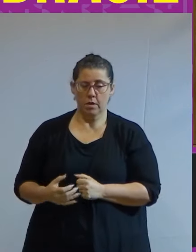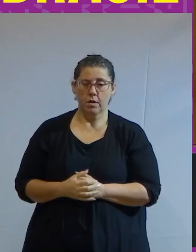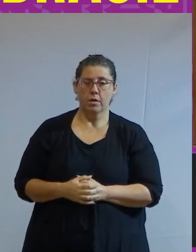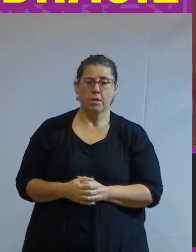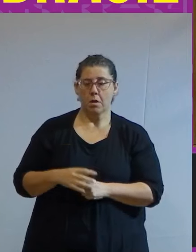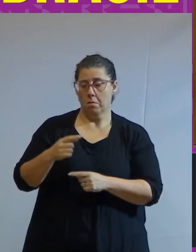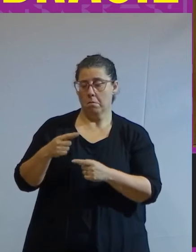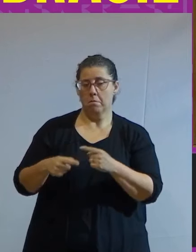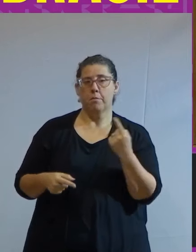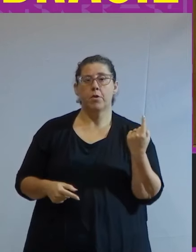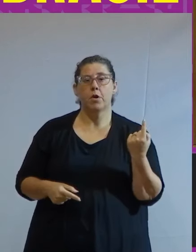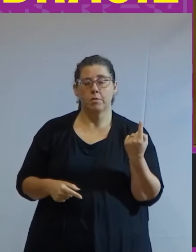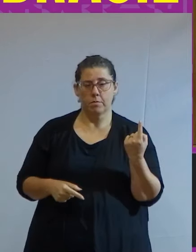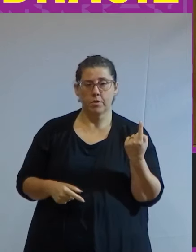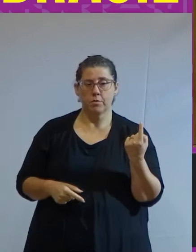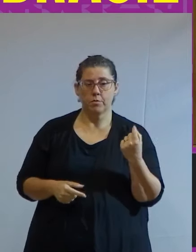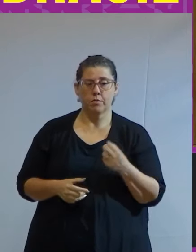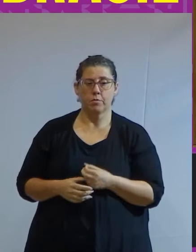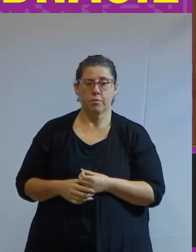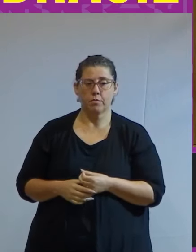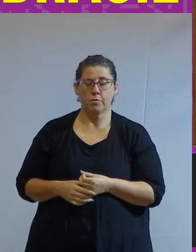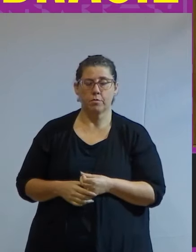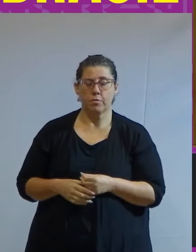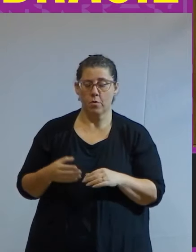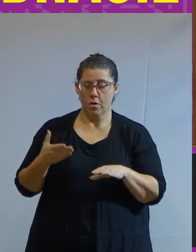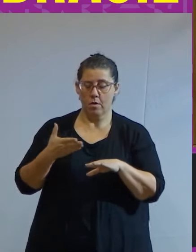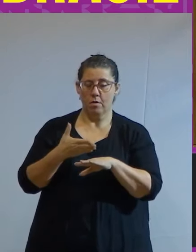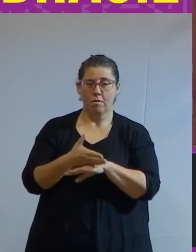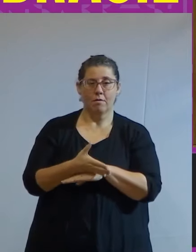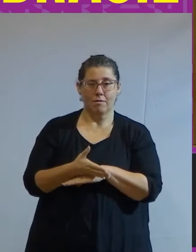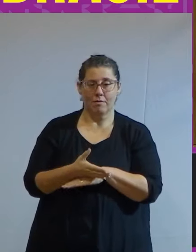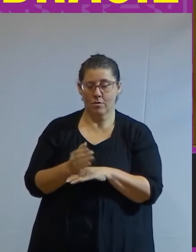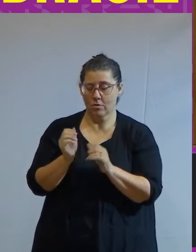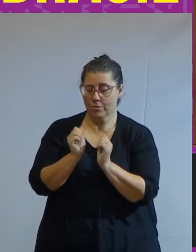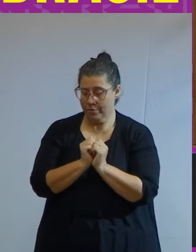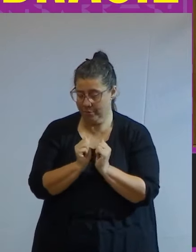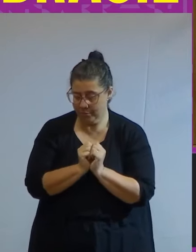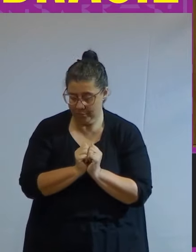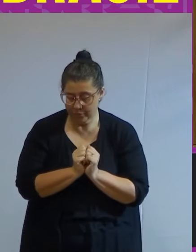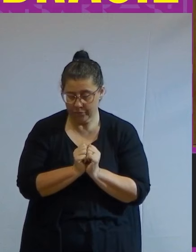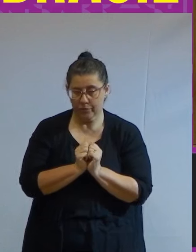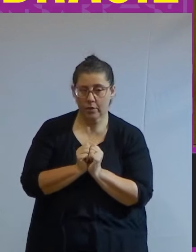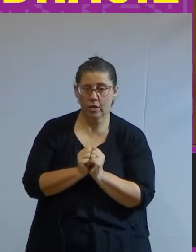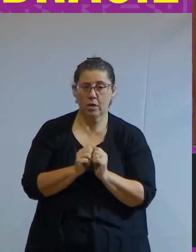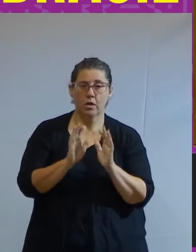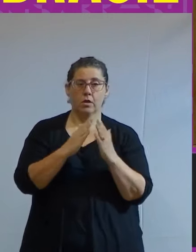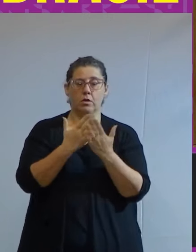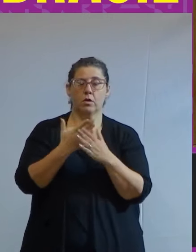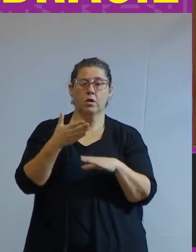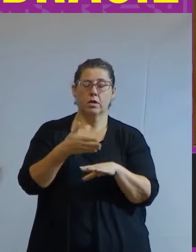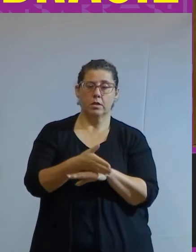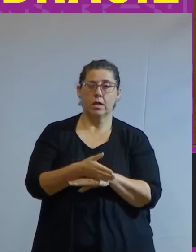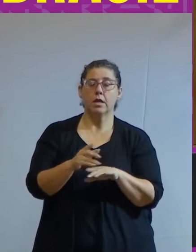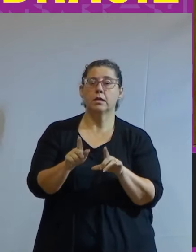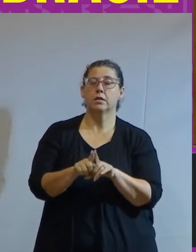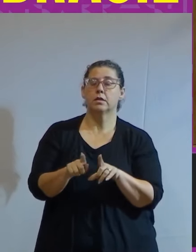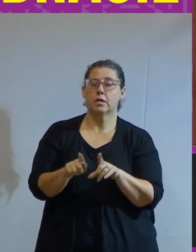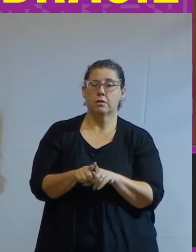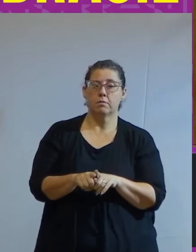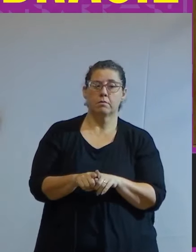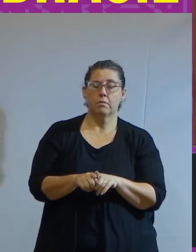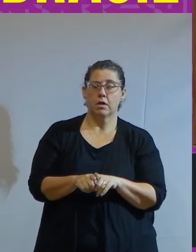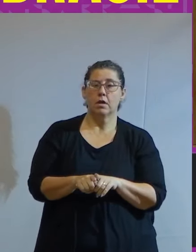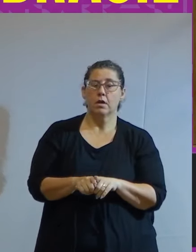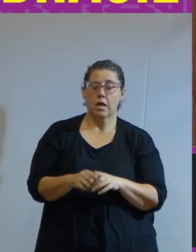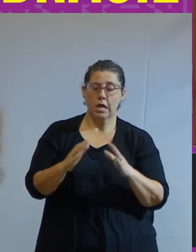proibir expressamente o acesso dos escravizados às escolas também a propriedade foi